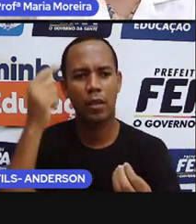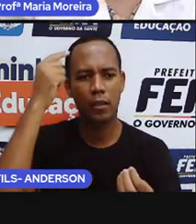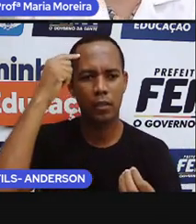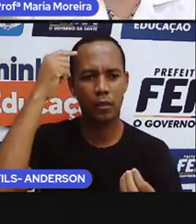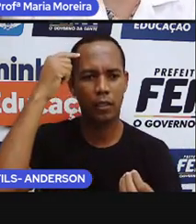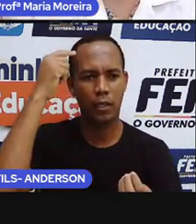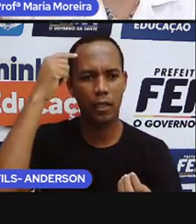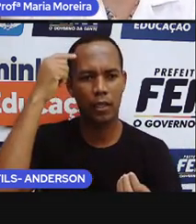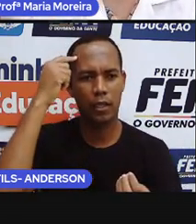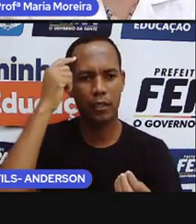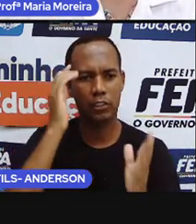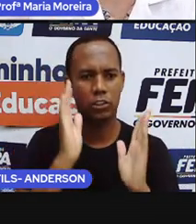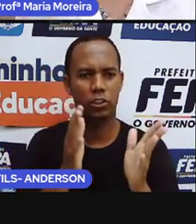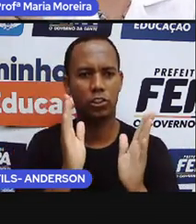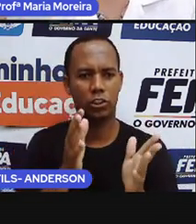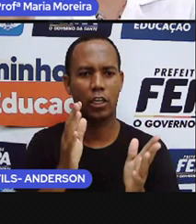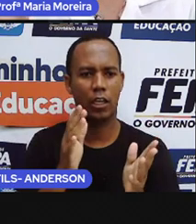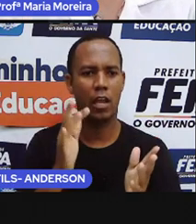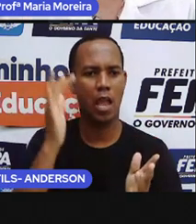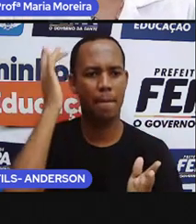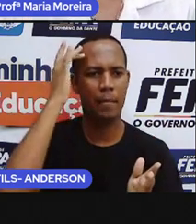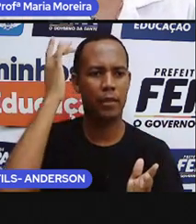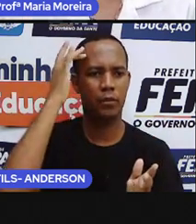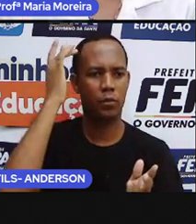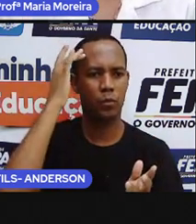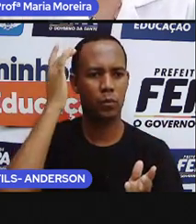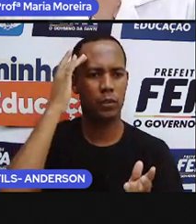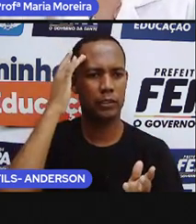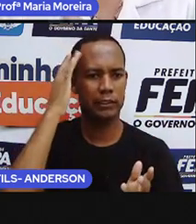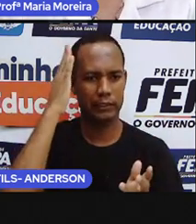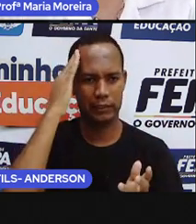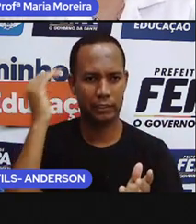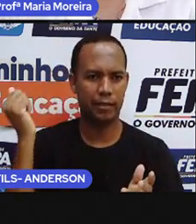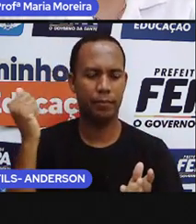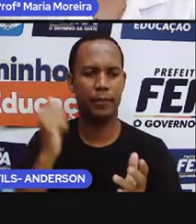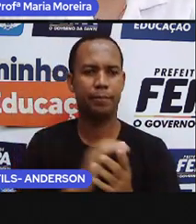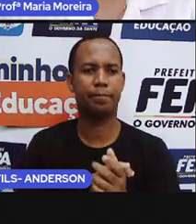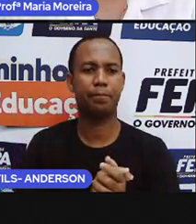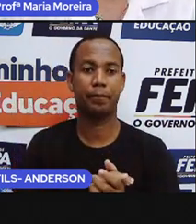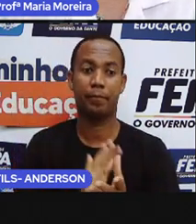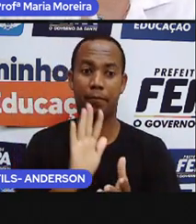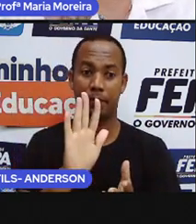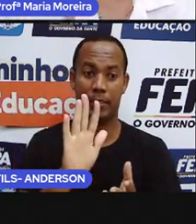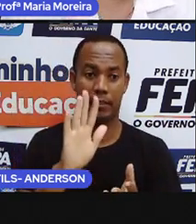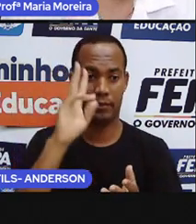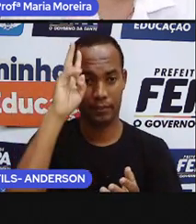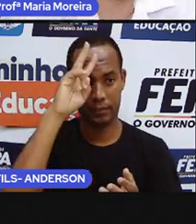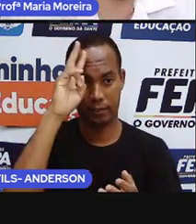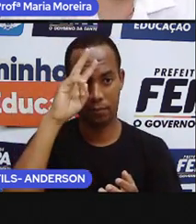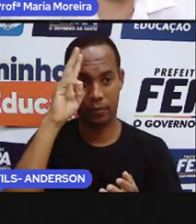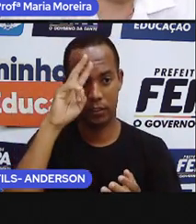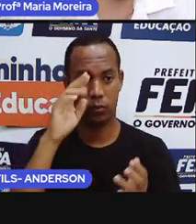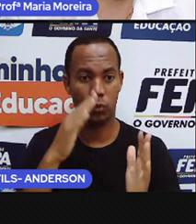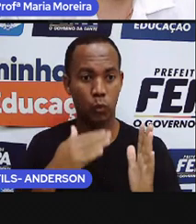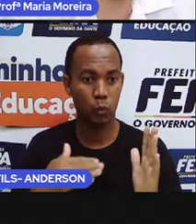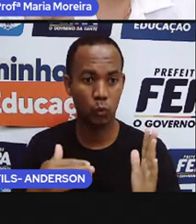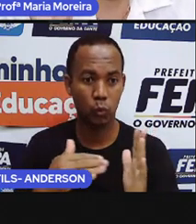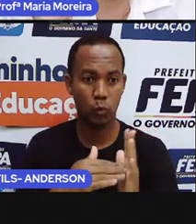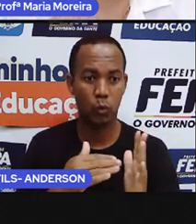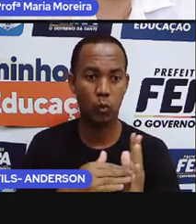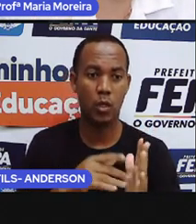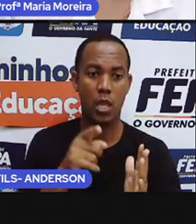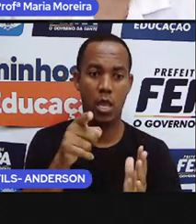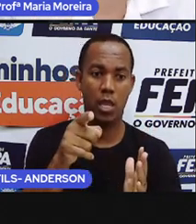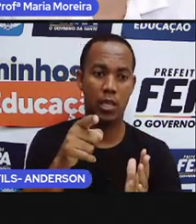você chega na fase adulta, você já sabe fazer aquilo muito bem. Agora, lembrando o seguinte, nem tudo que um adulto faz, né?